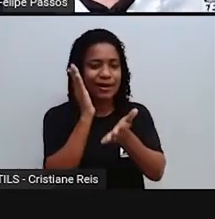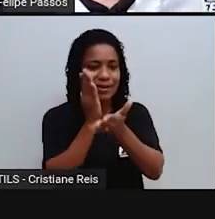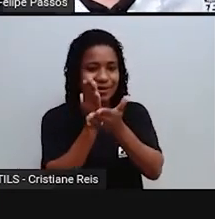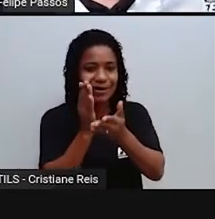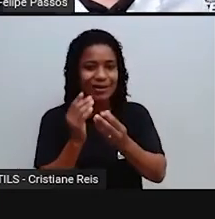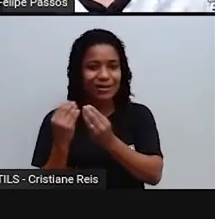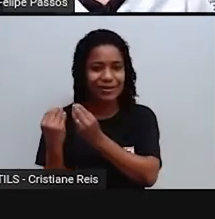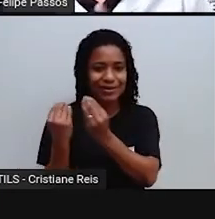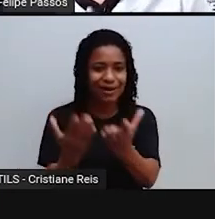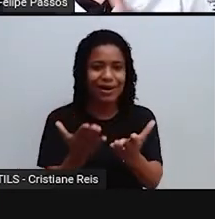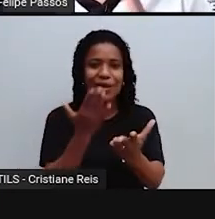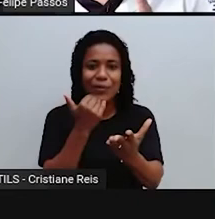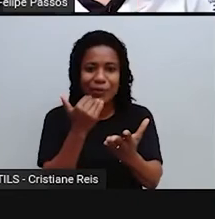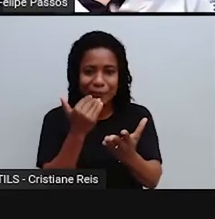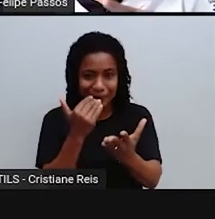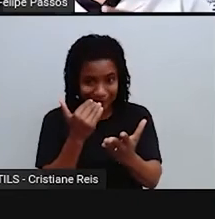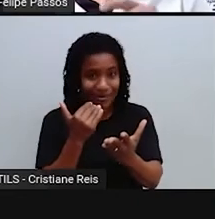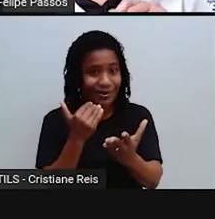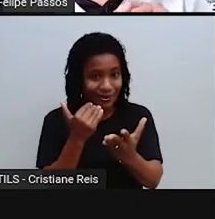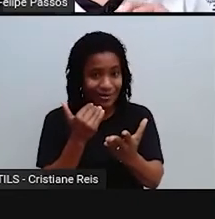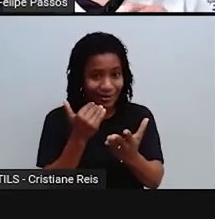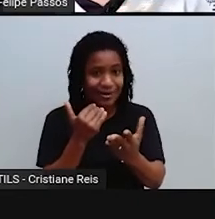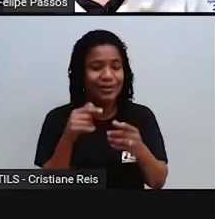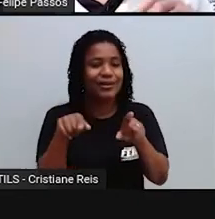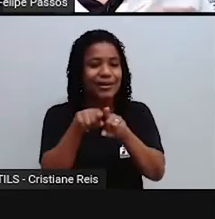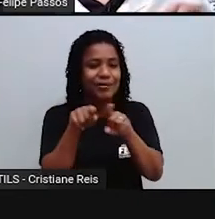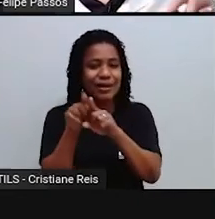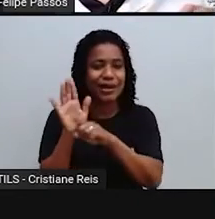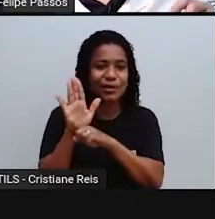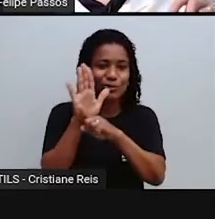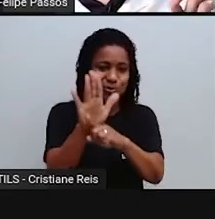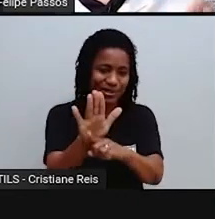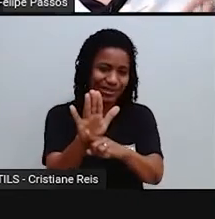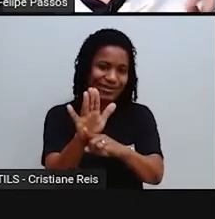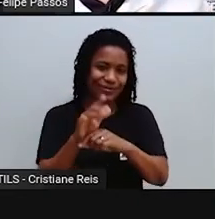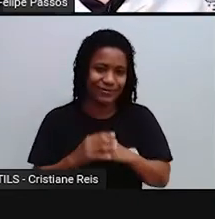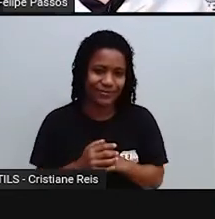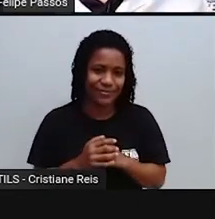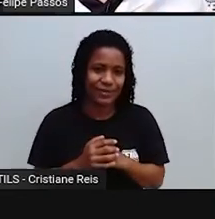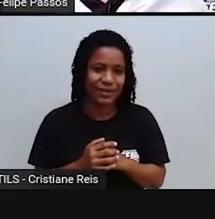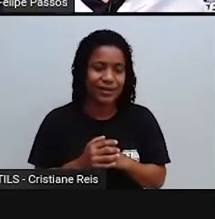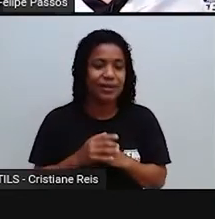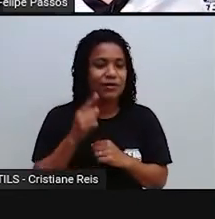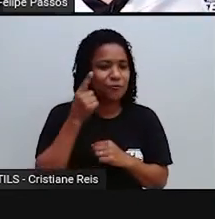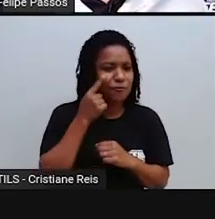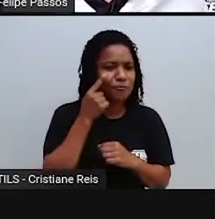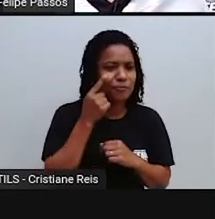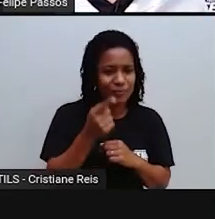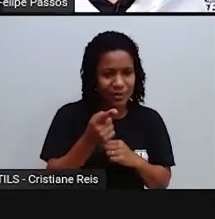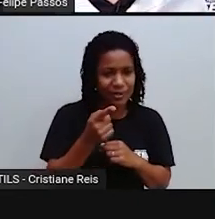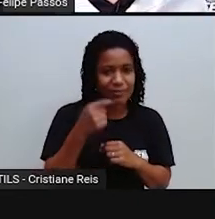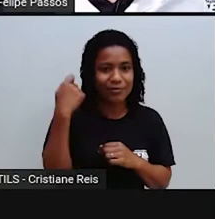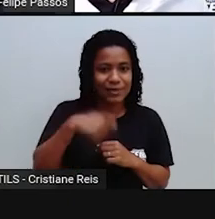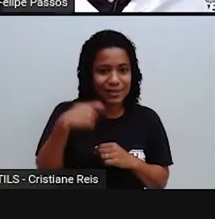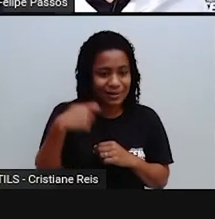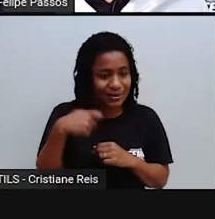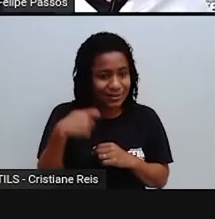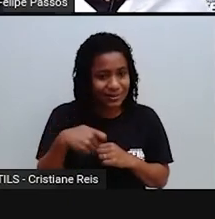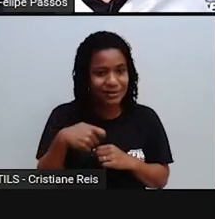agricultura sustentável. Tem um ponto aqui que eu não tinha falado, melhorar a nutrição. Muitas vezes a gente come